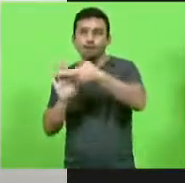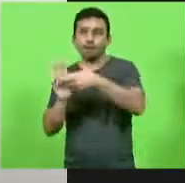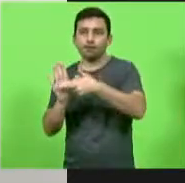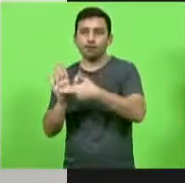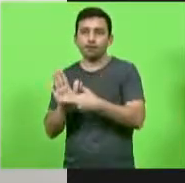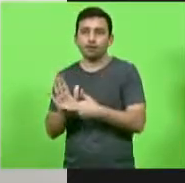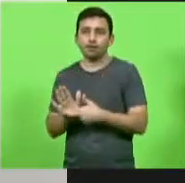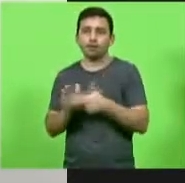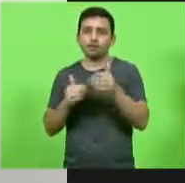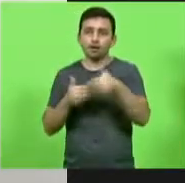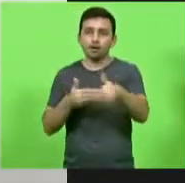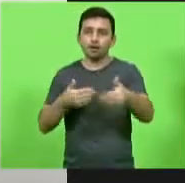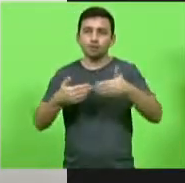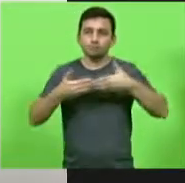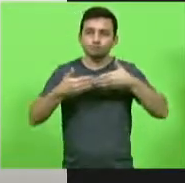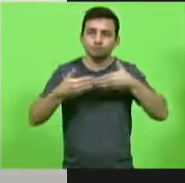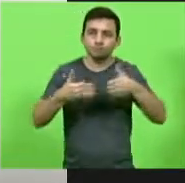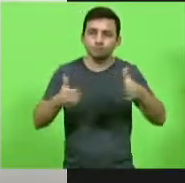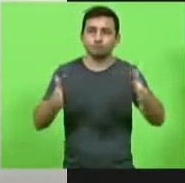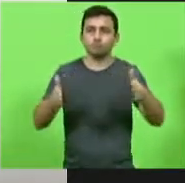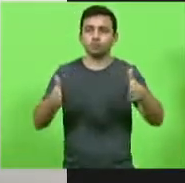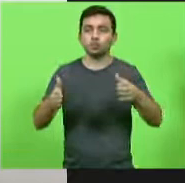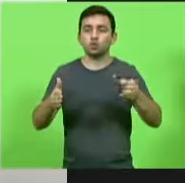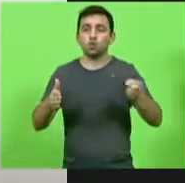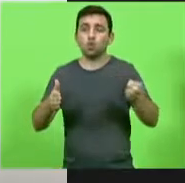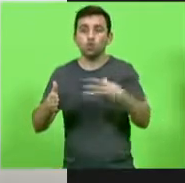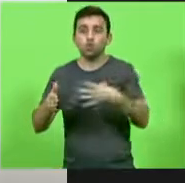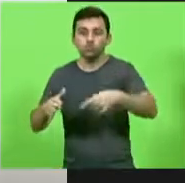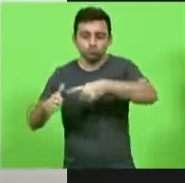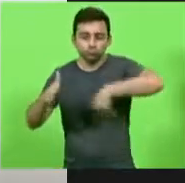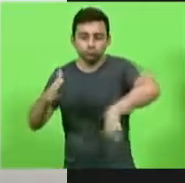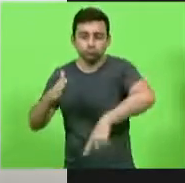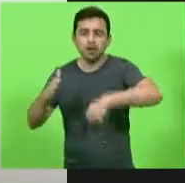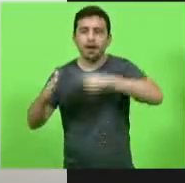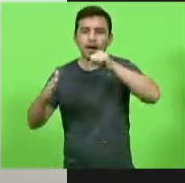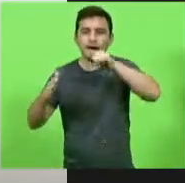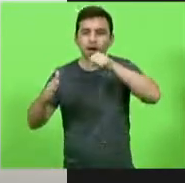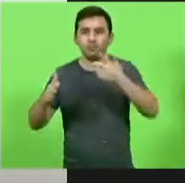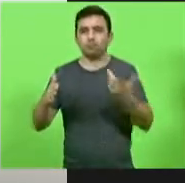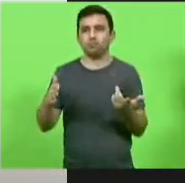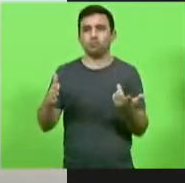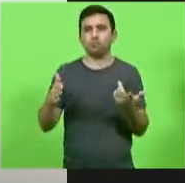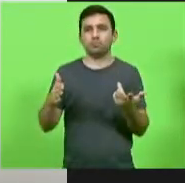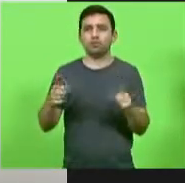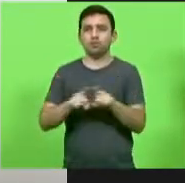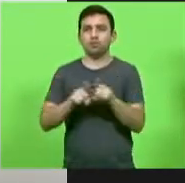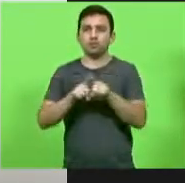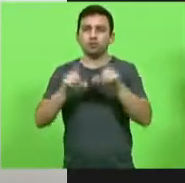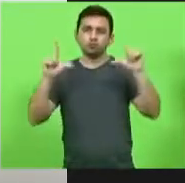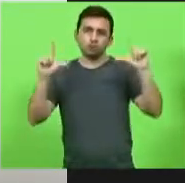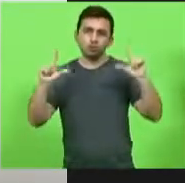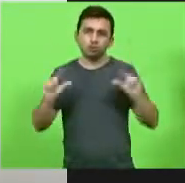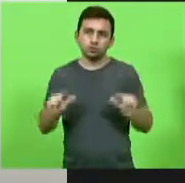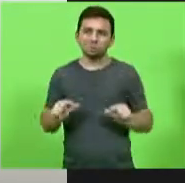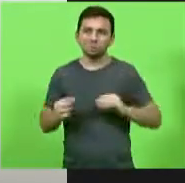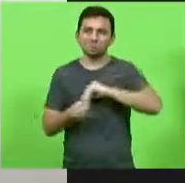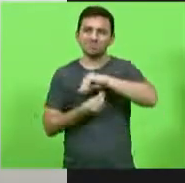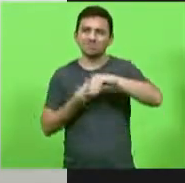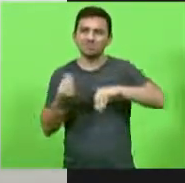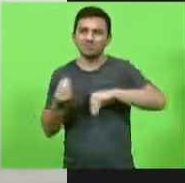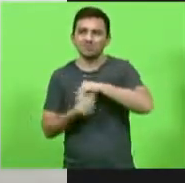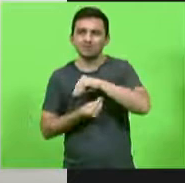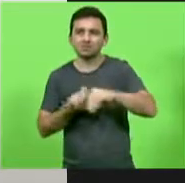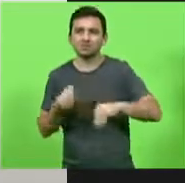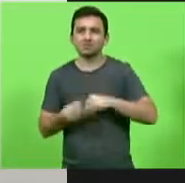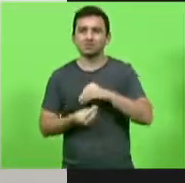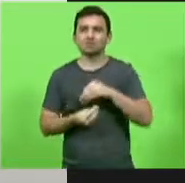para abertura e fechamento de poços artesianos e precisamos reduzir a contaminação dos